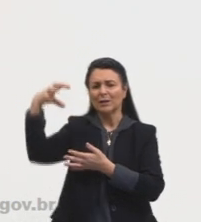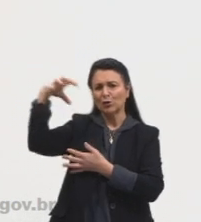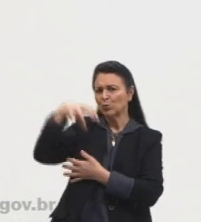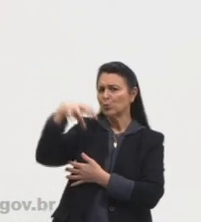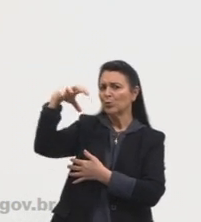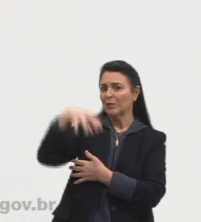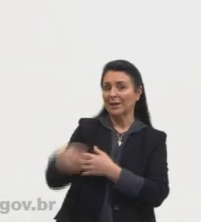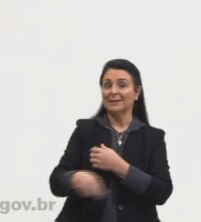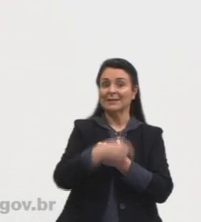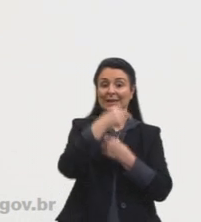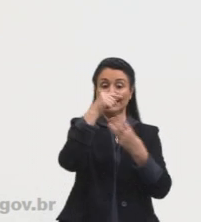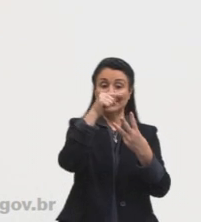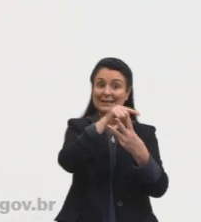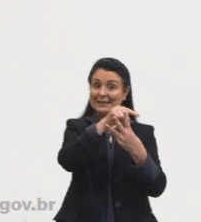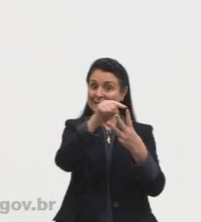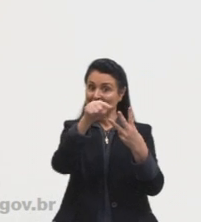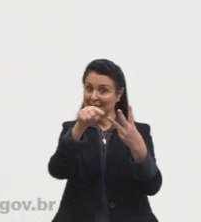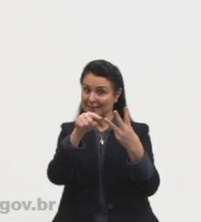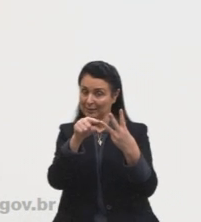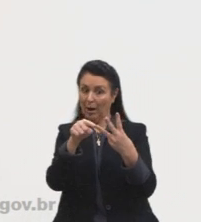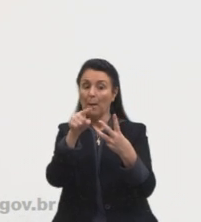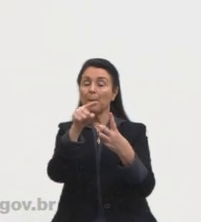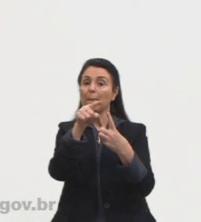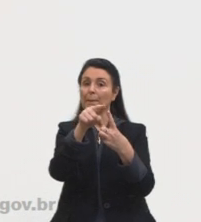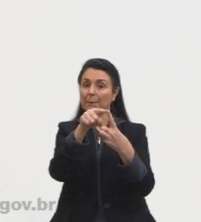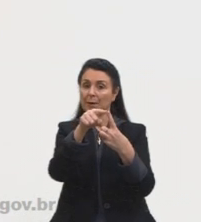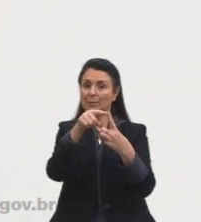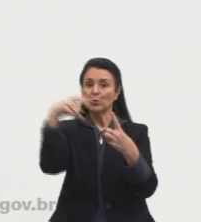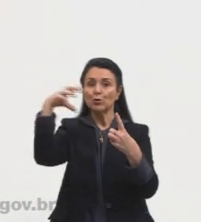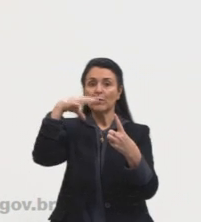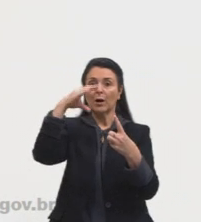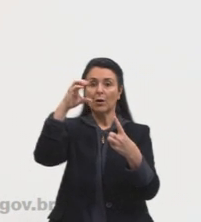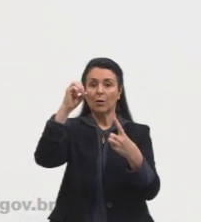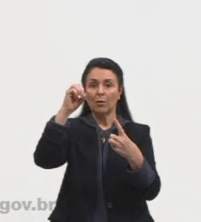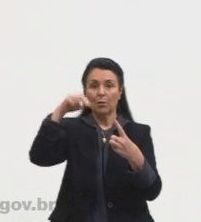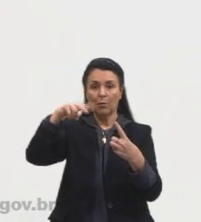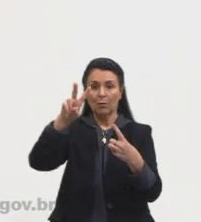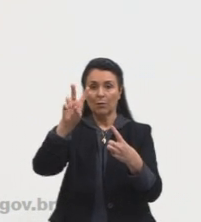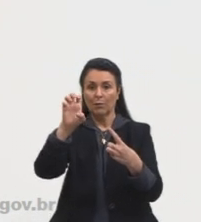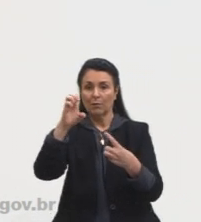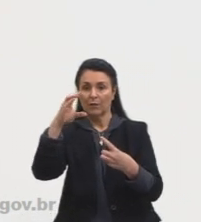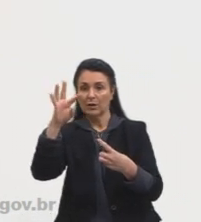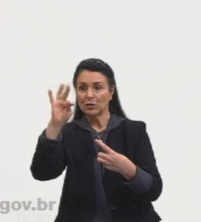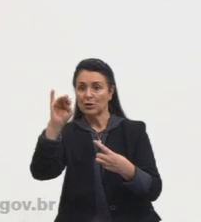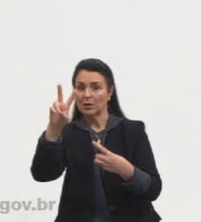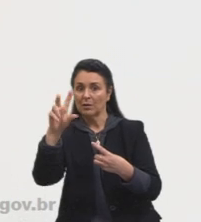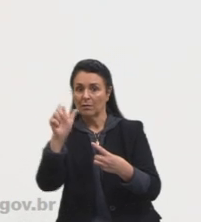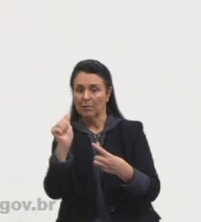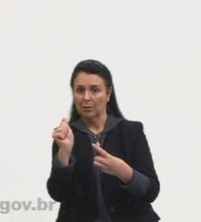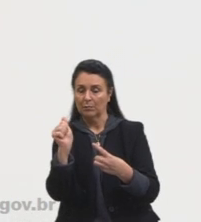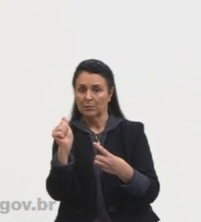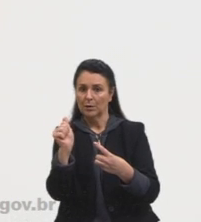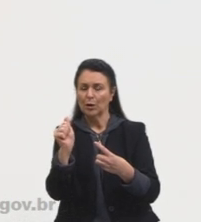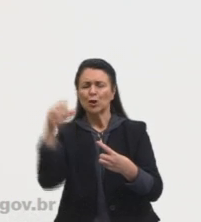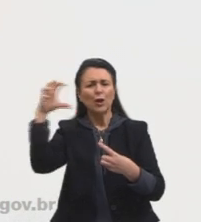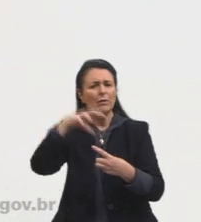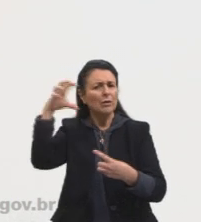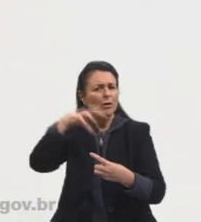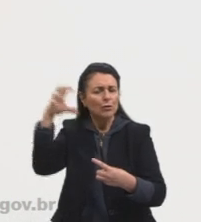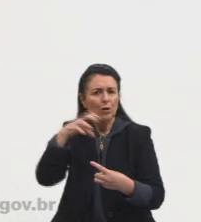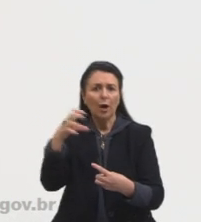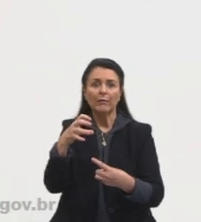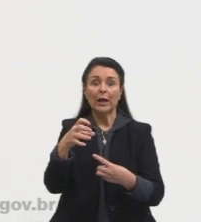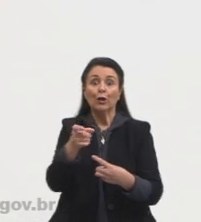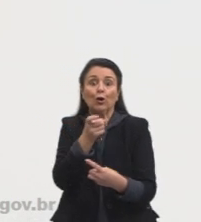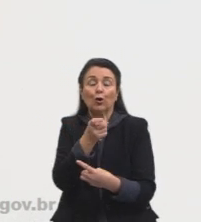temos três tipos de formação. Primeiro, chuva convectiva, ou famosa chuva de verão, é aquela que durante o dia vai